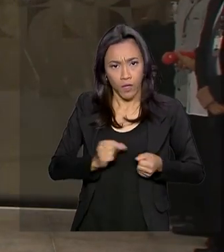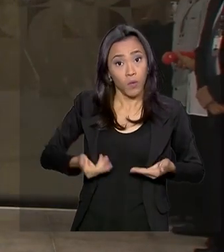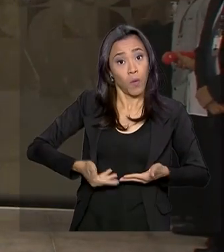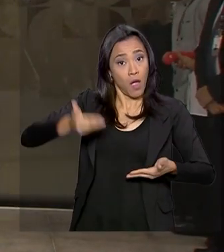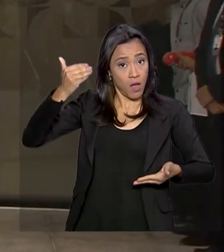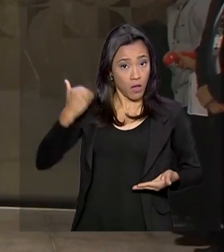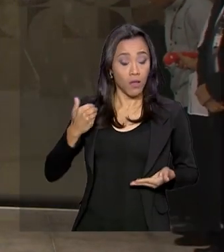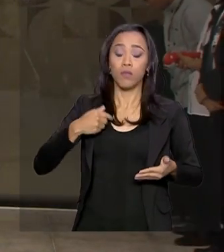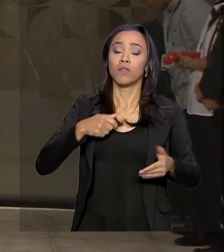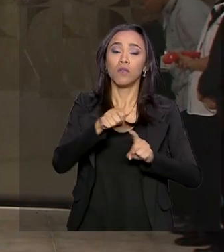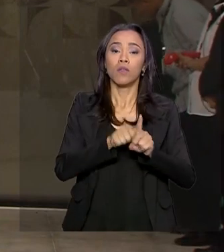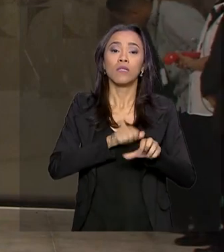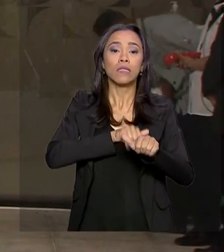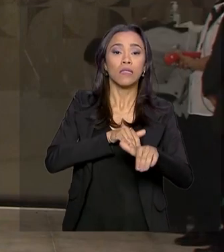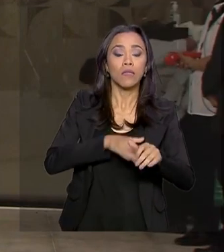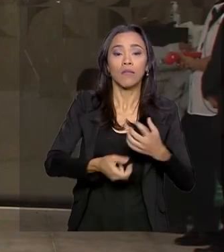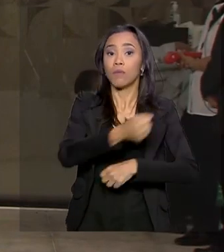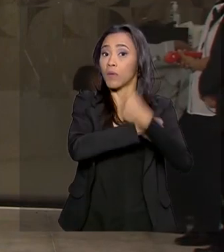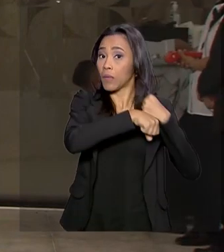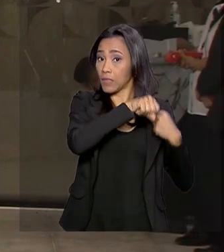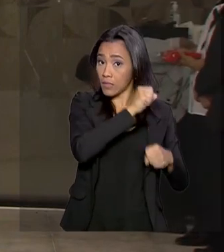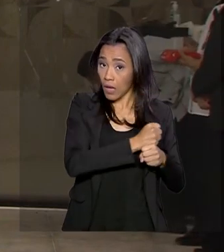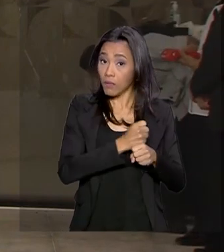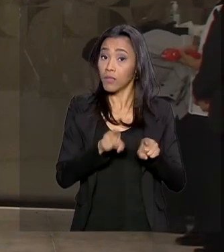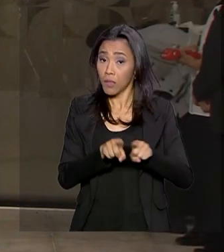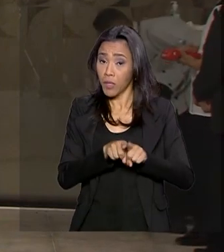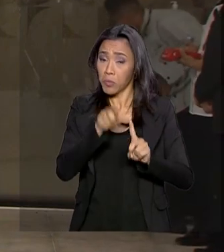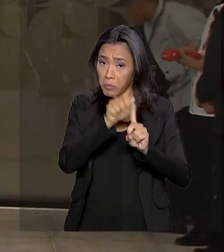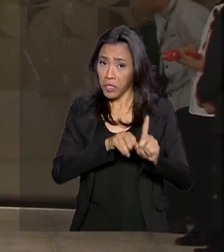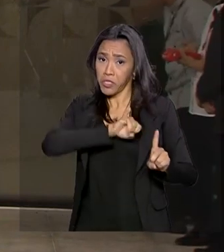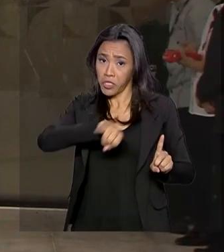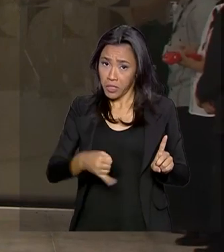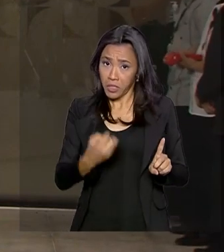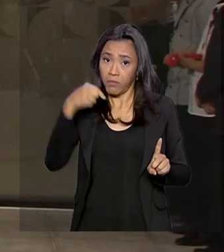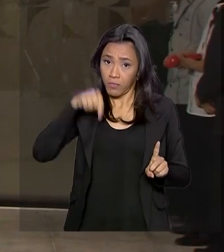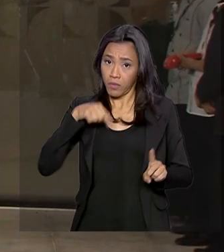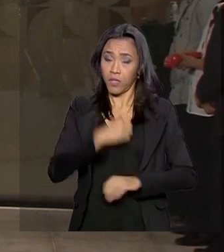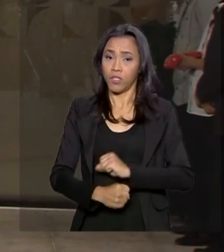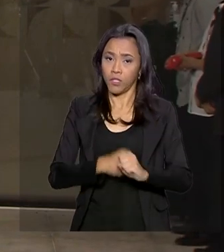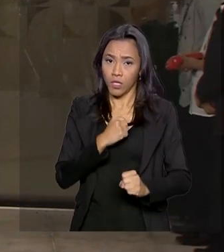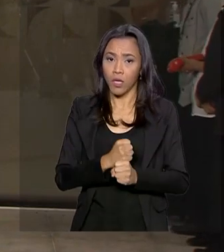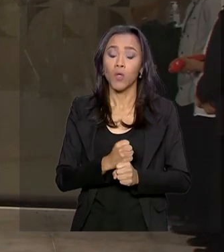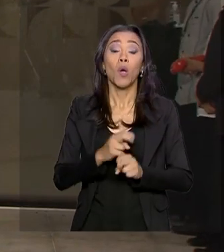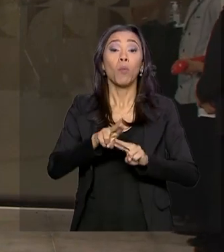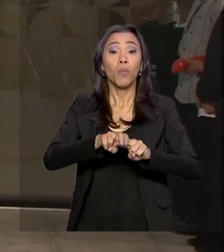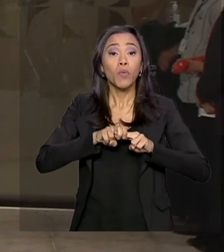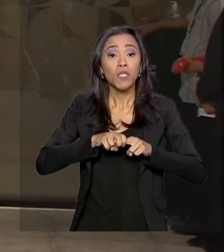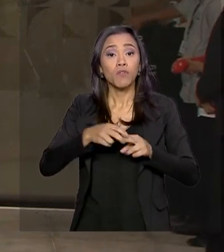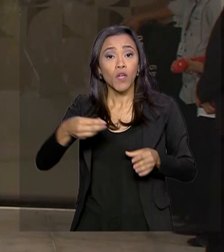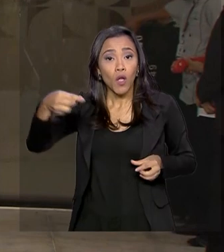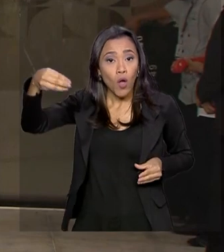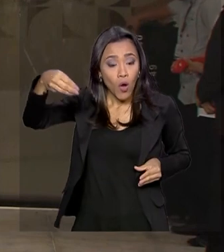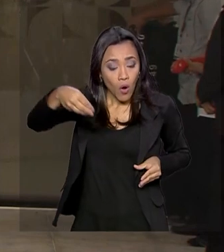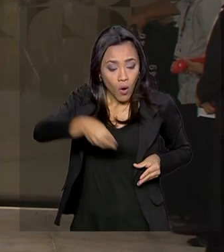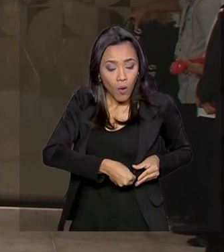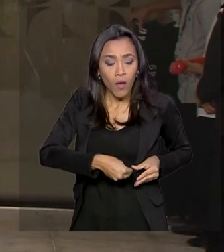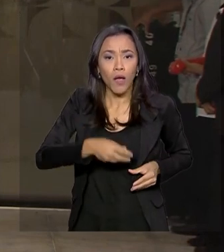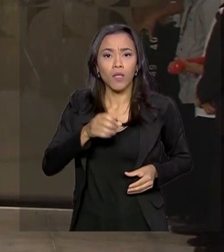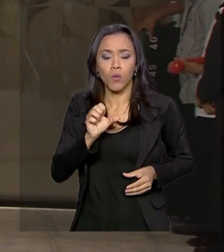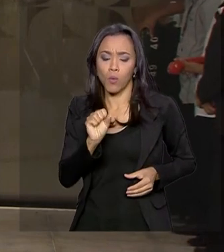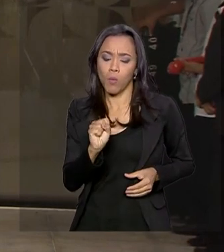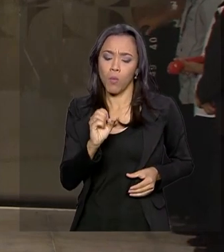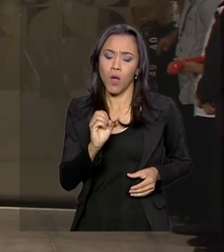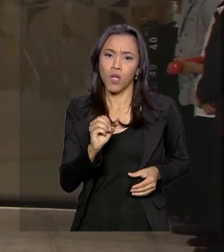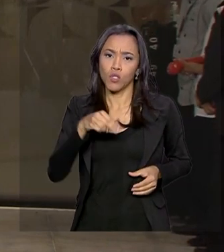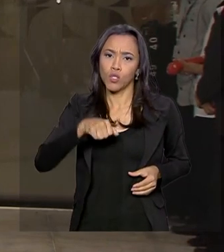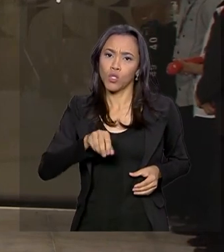em setembro do ano passado e em janeiro deste ano. Por isso, foi introduzida uma sonda nasogástrica que passa